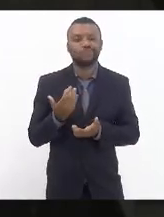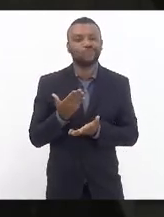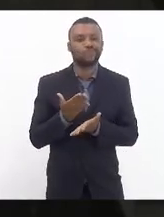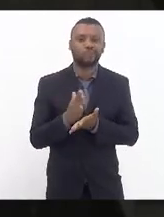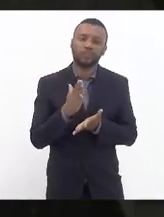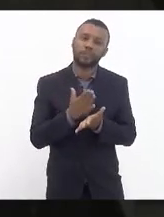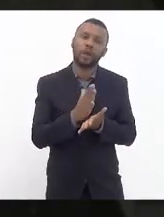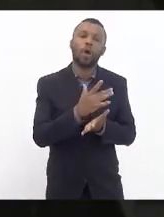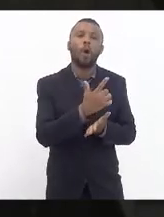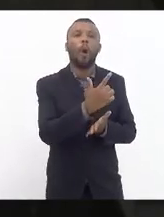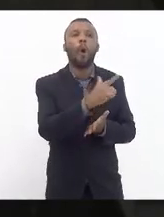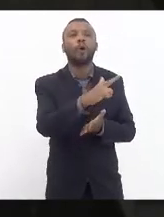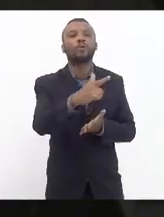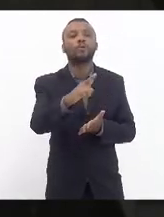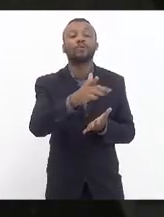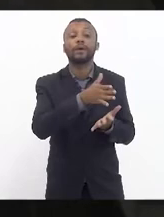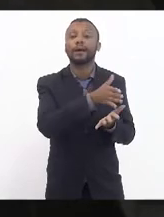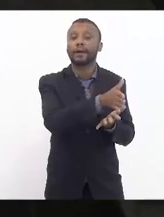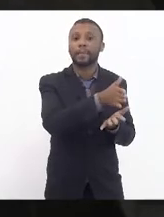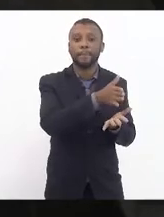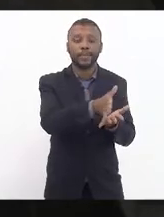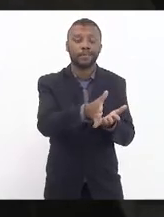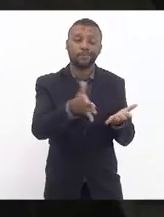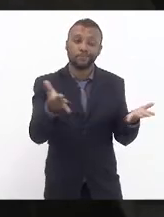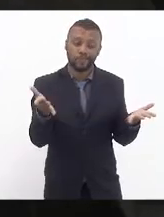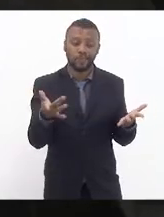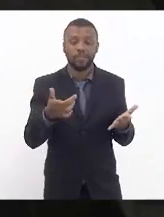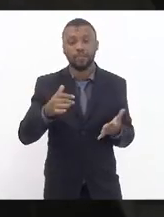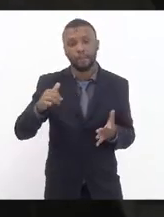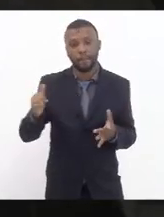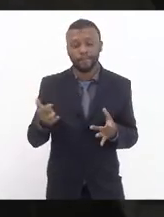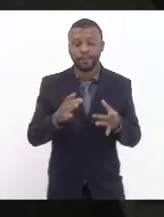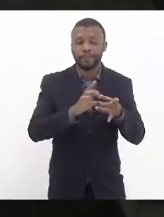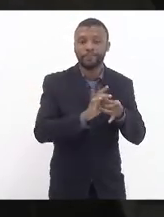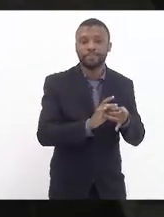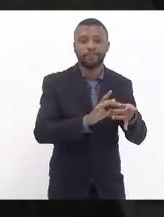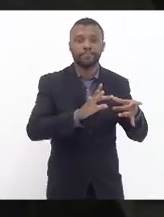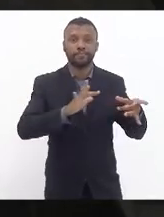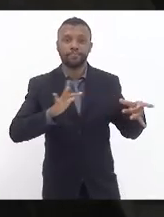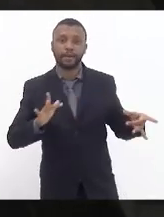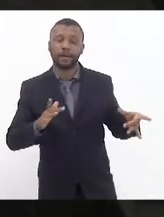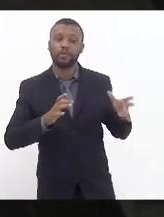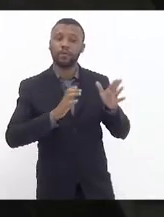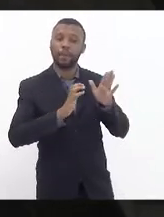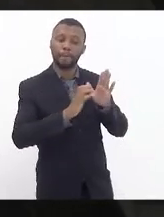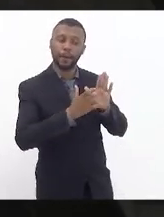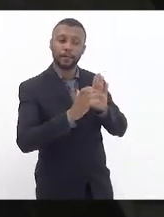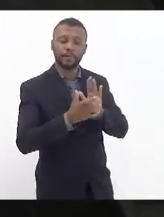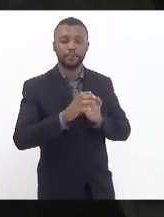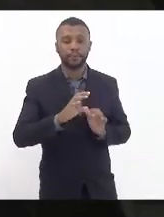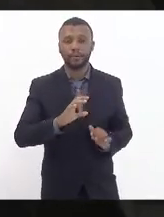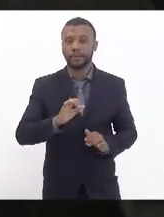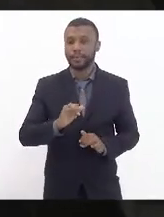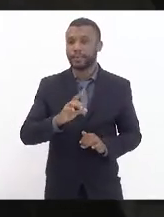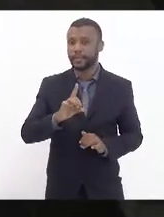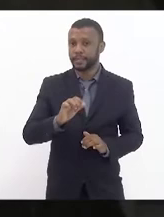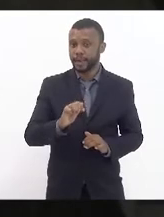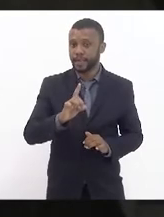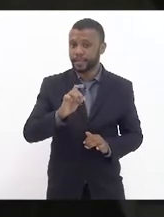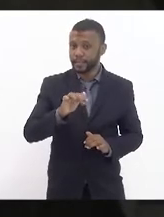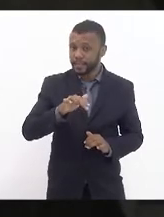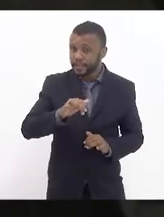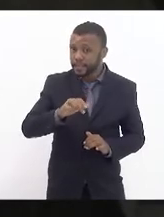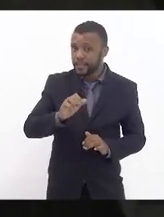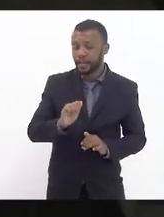caminho a não ser me desfiliar do Cidadania. já dei entrada no dia